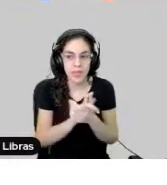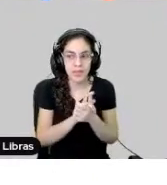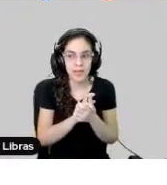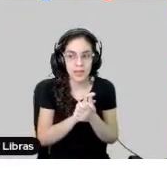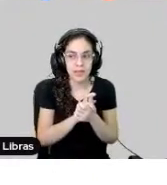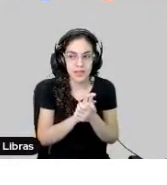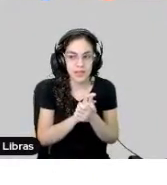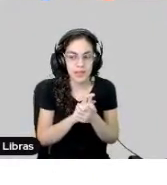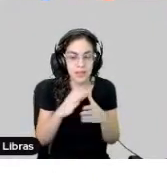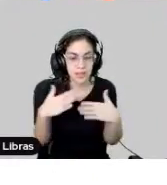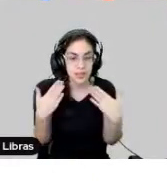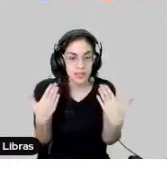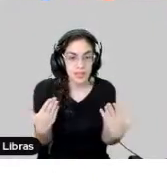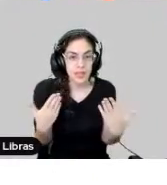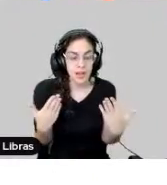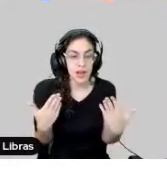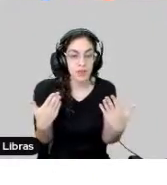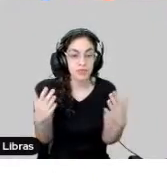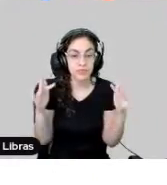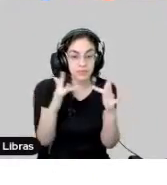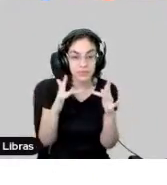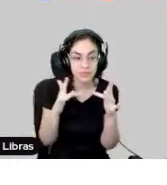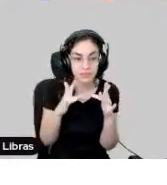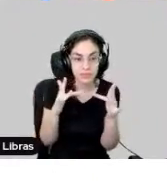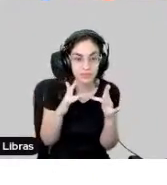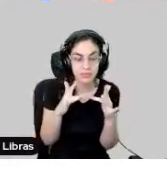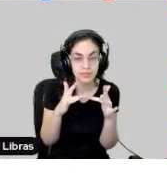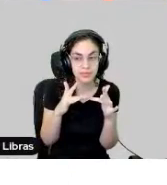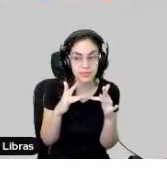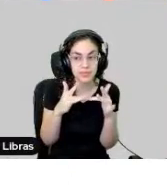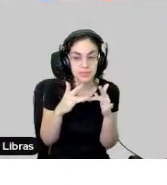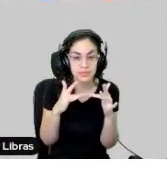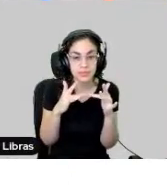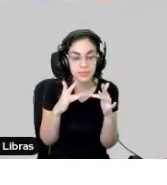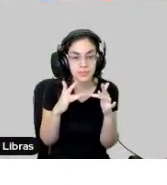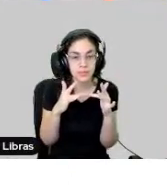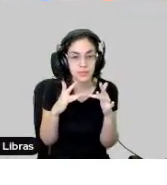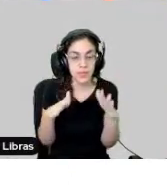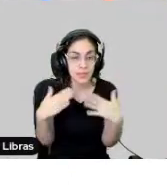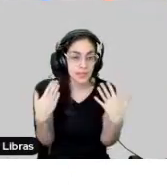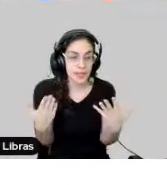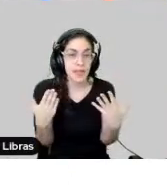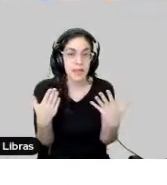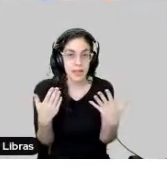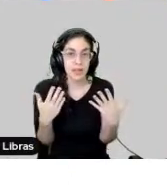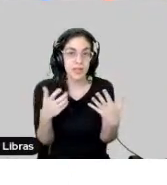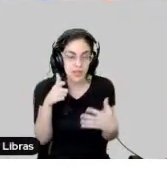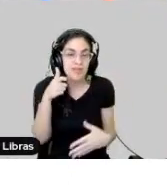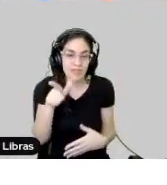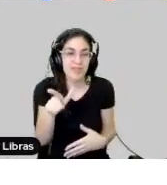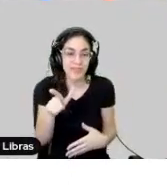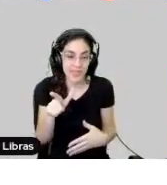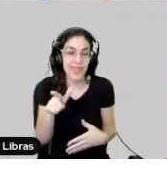Então, os alunos também ficaram conectados. E nisso, a gente conseguiu manter o padrão de